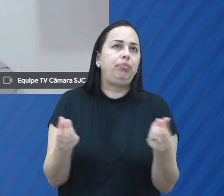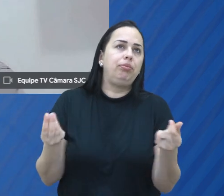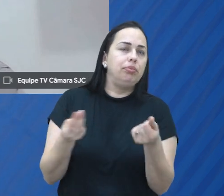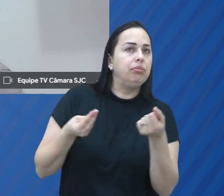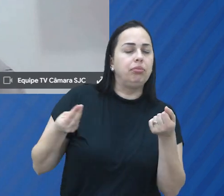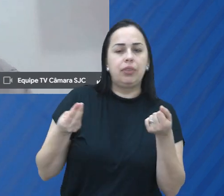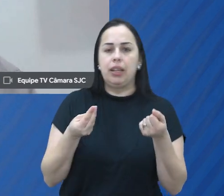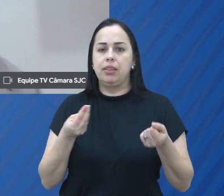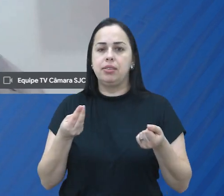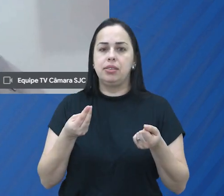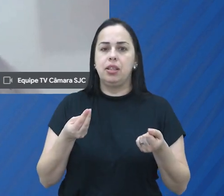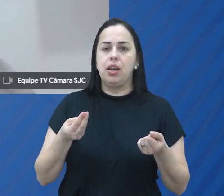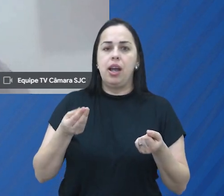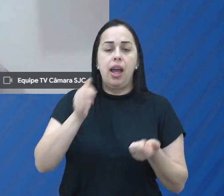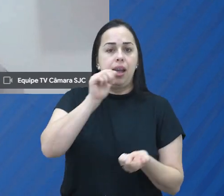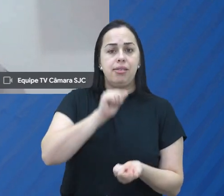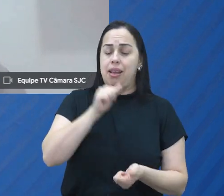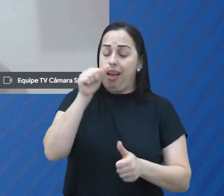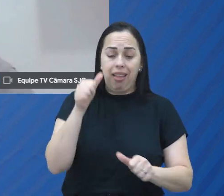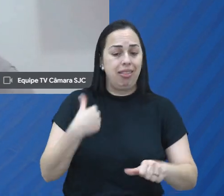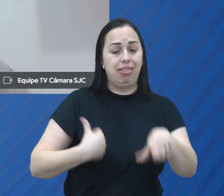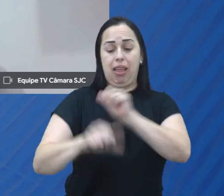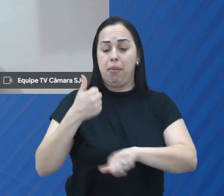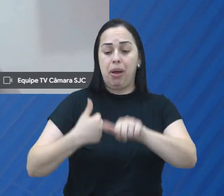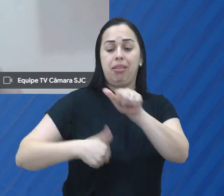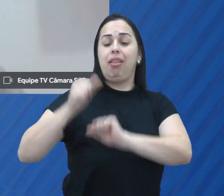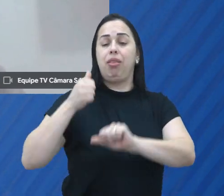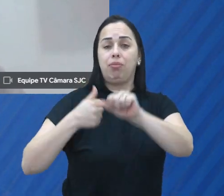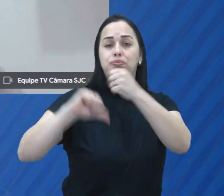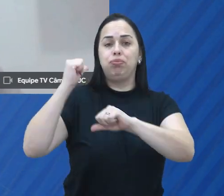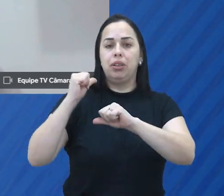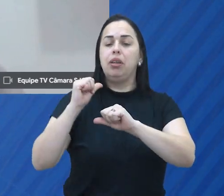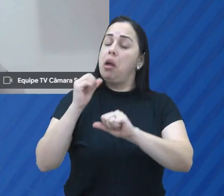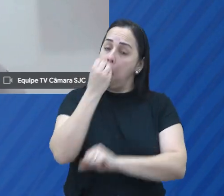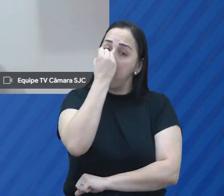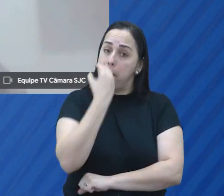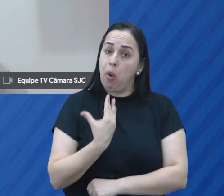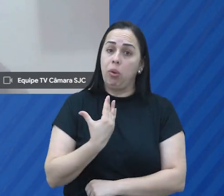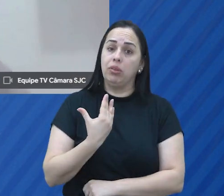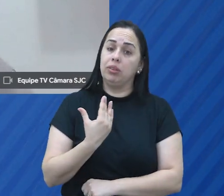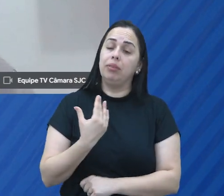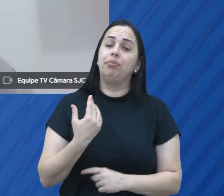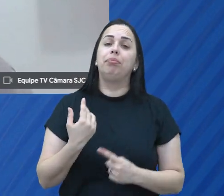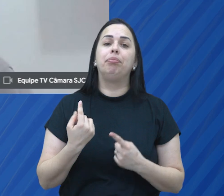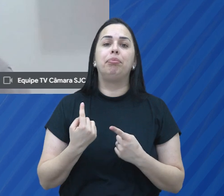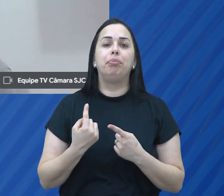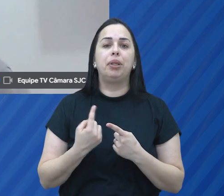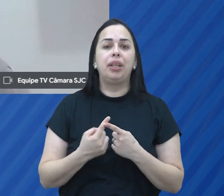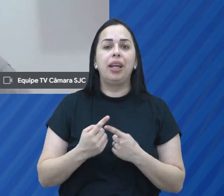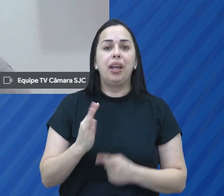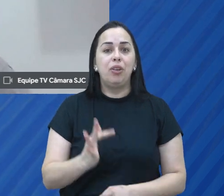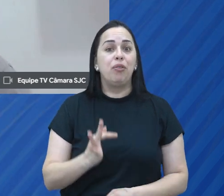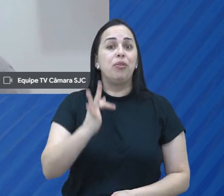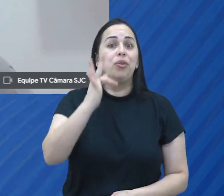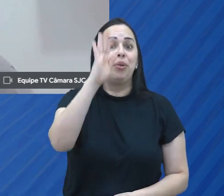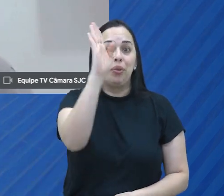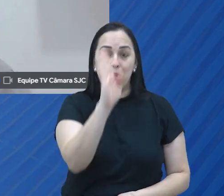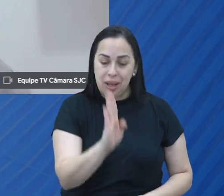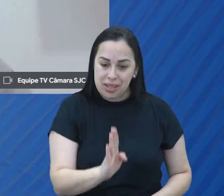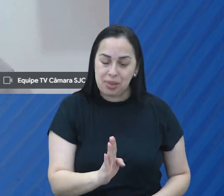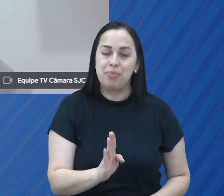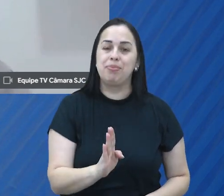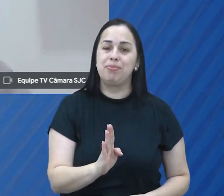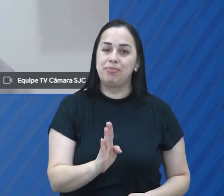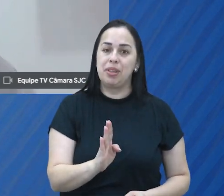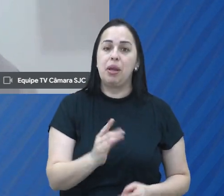Essas dinâmicas que estão acontecendo hoje são extremamente positivas para um Brasil de amanhã.